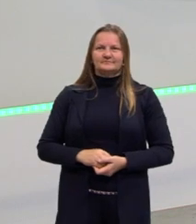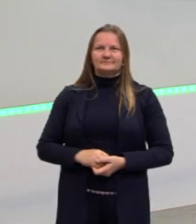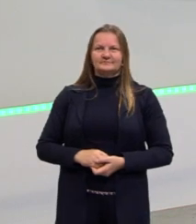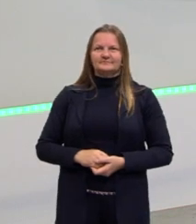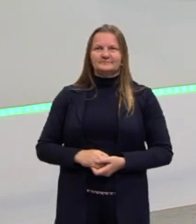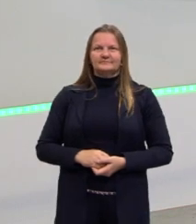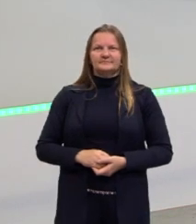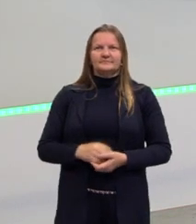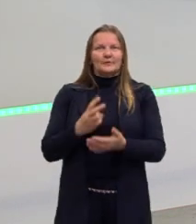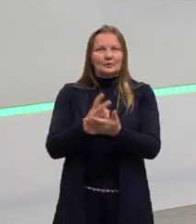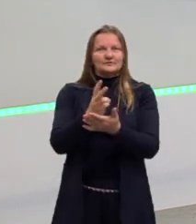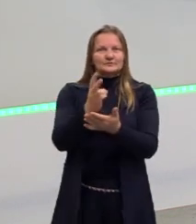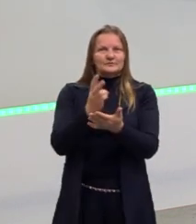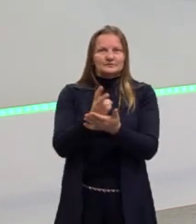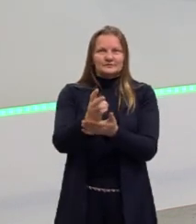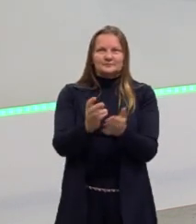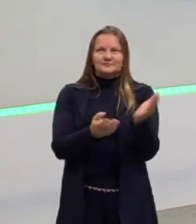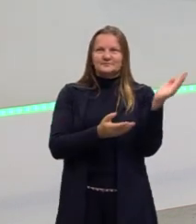adiante.